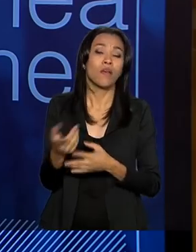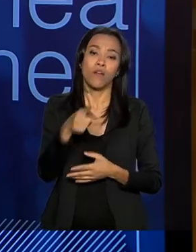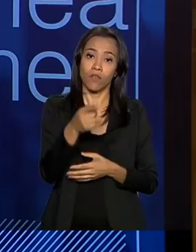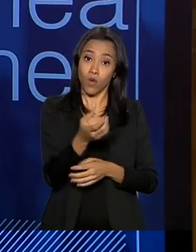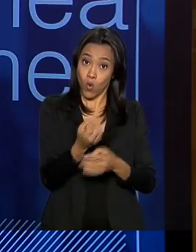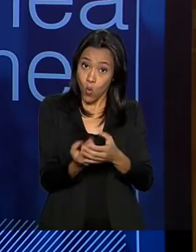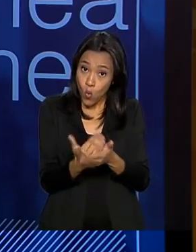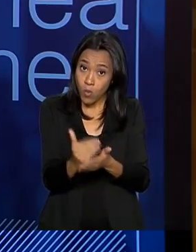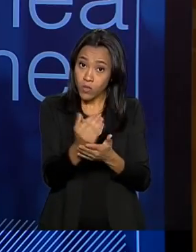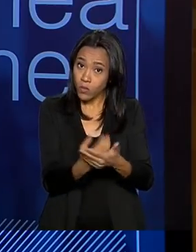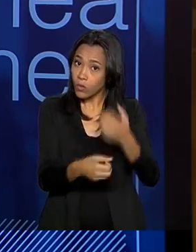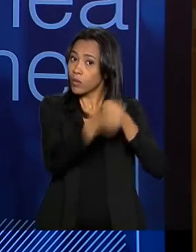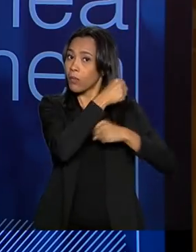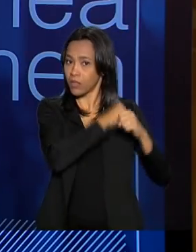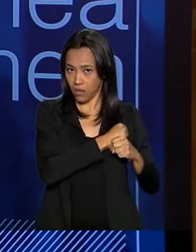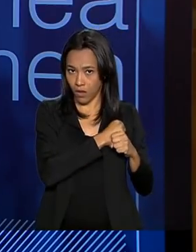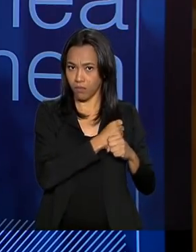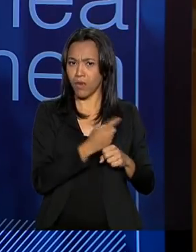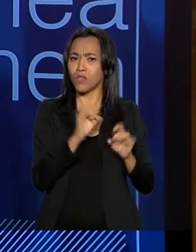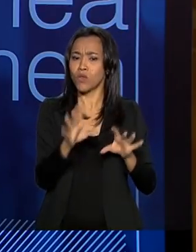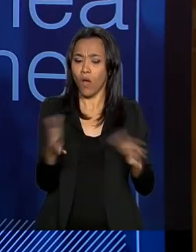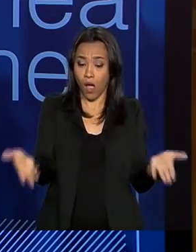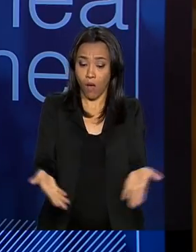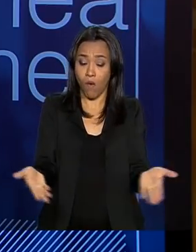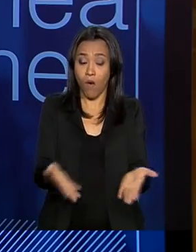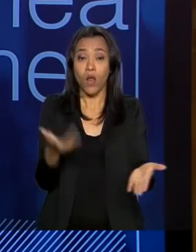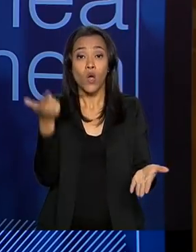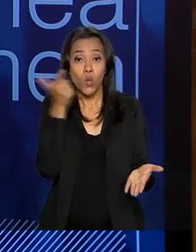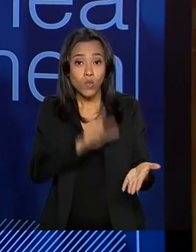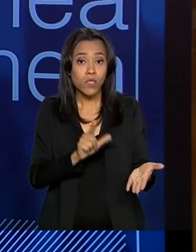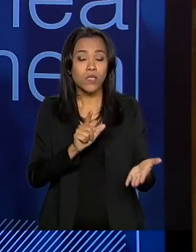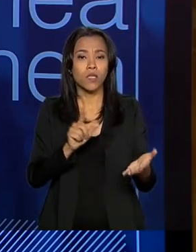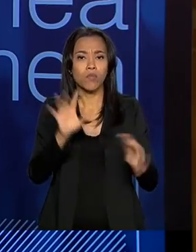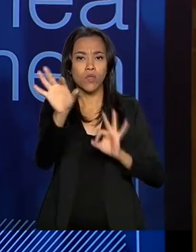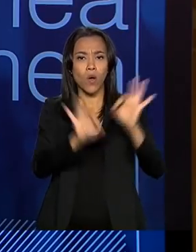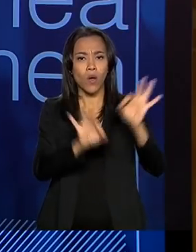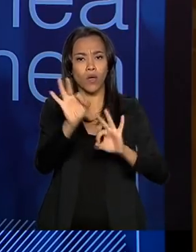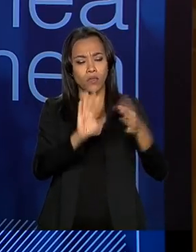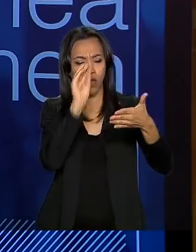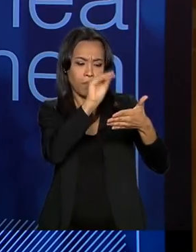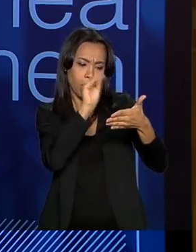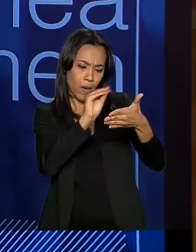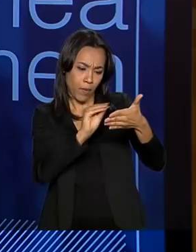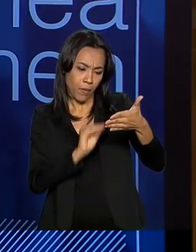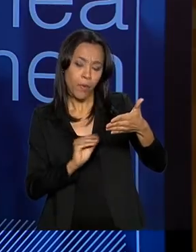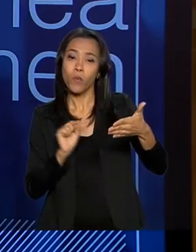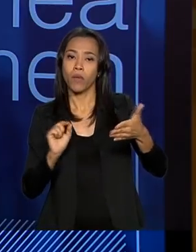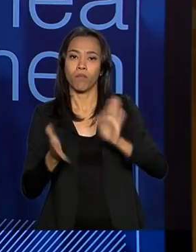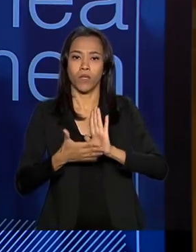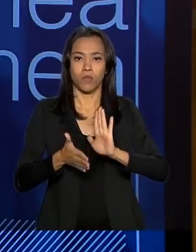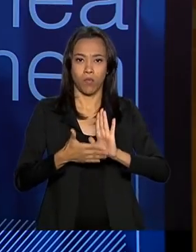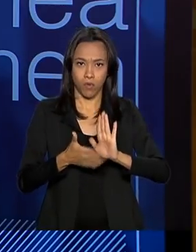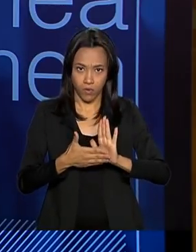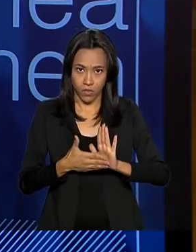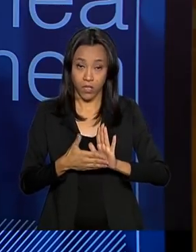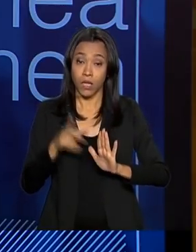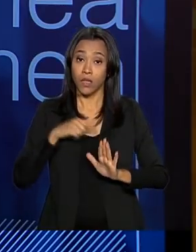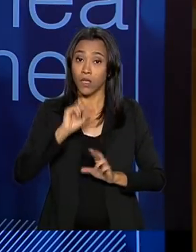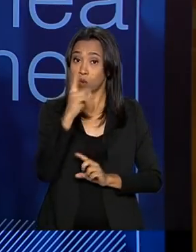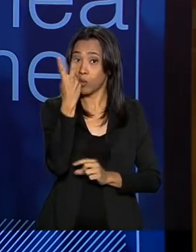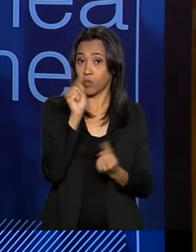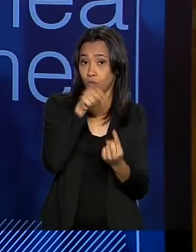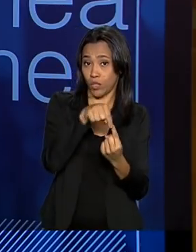passado, mas só agora, recentemente, definimos os procedimentos para a apresentação das propostas. Ele tem dois